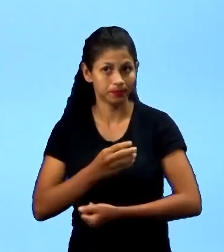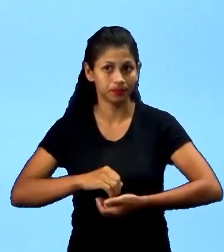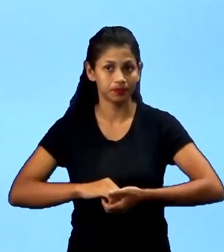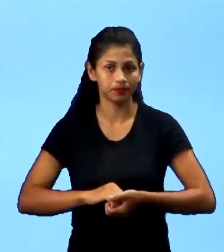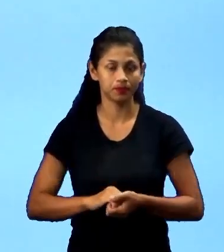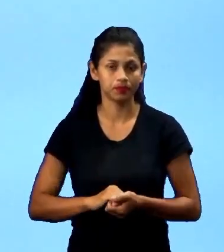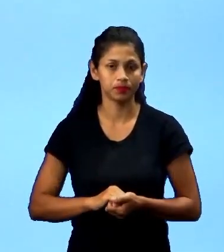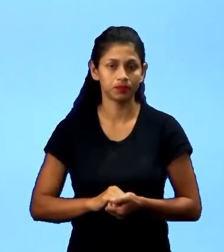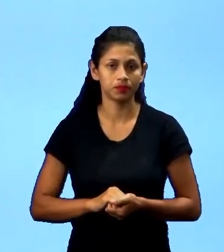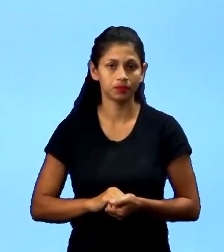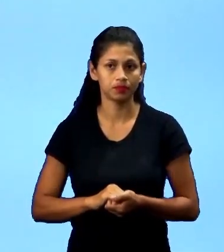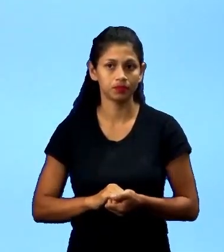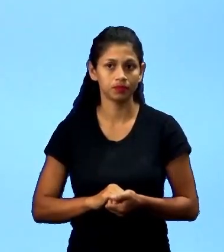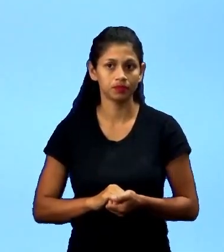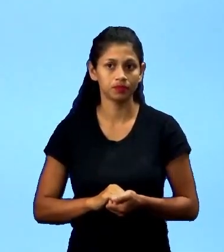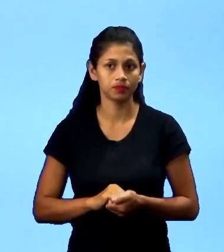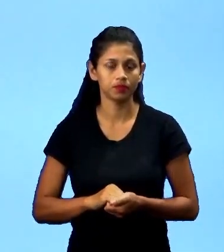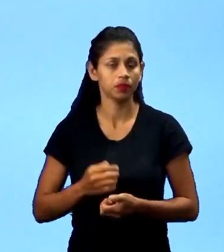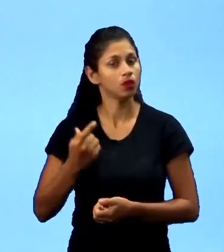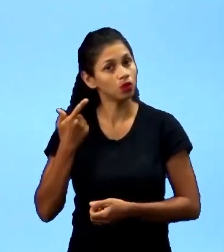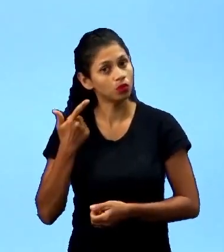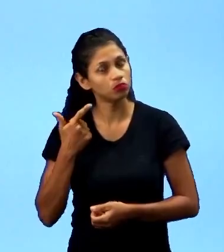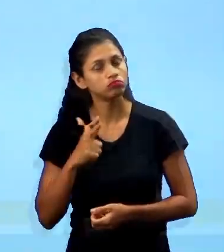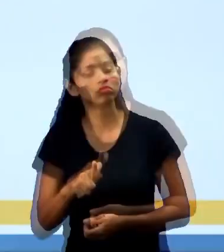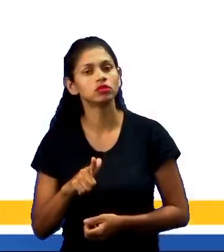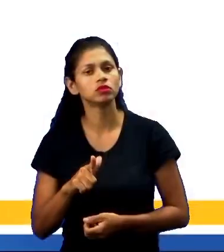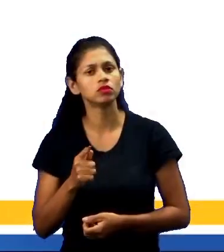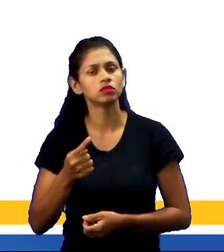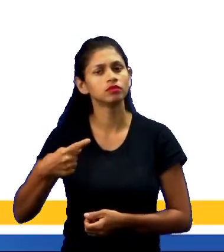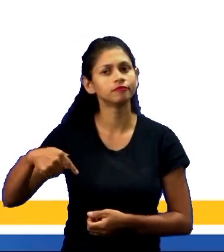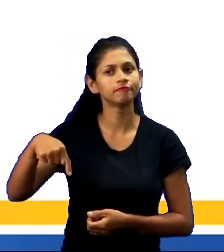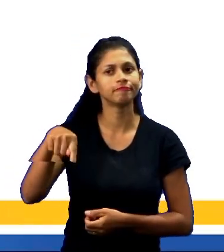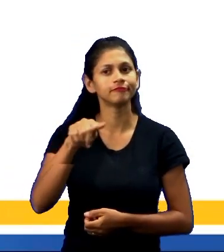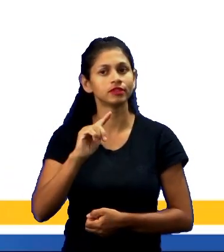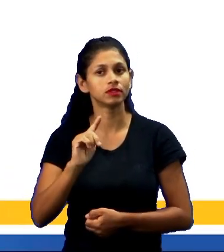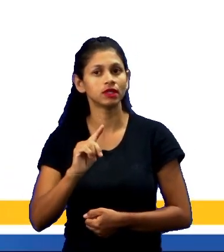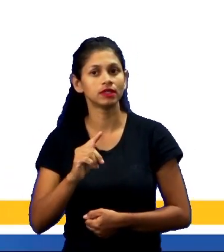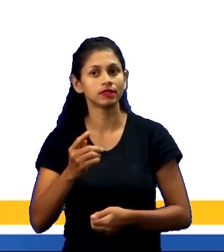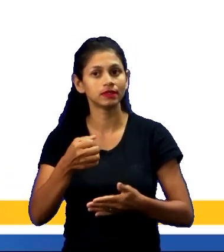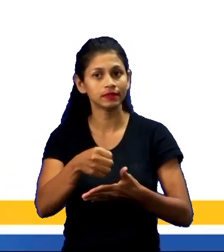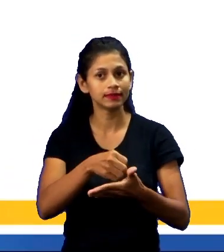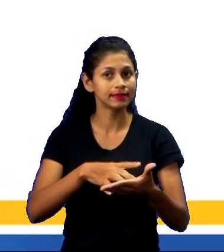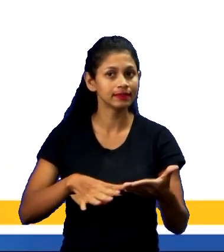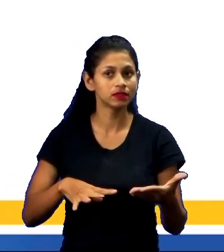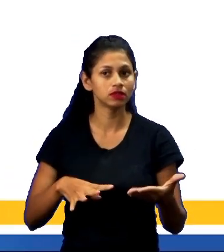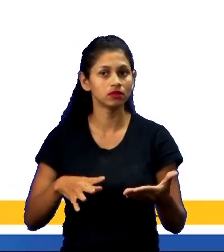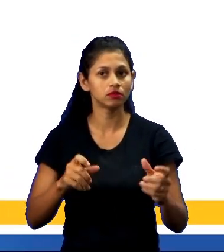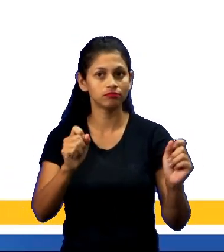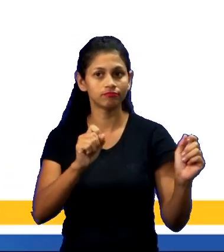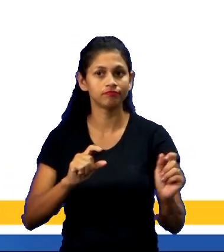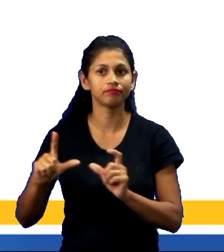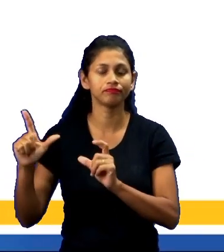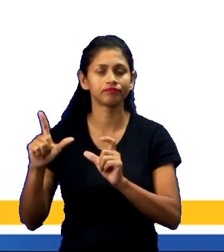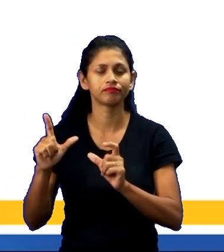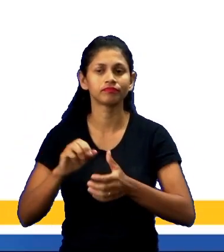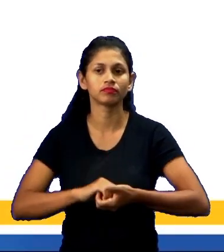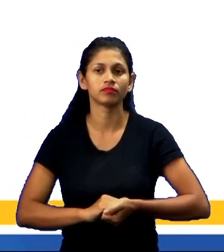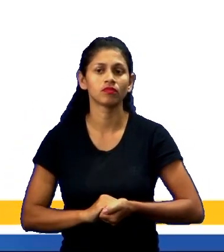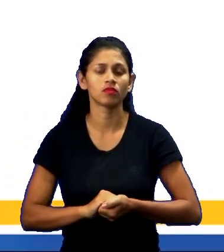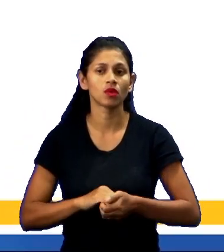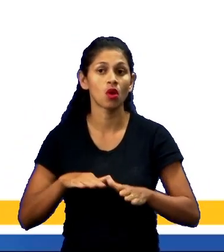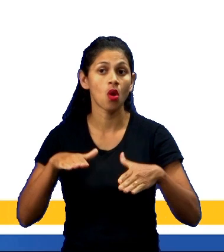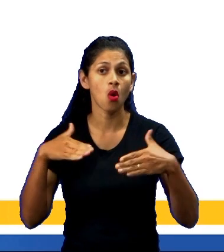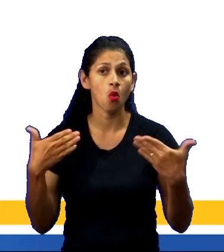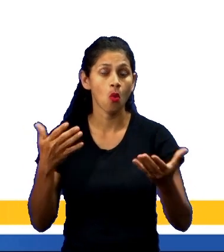conseguindo permitir a vivência de todos, eu consigo que vocês façam um exercício. Então, em tela, eu perguntaria, primeiramente,